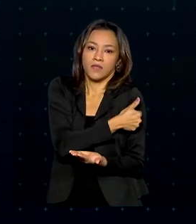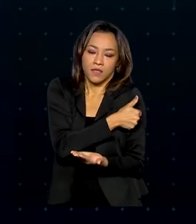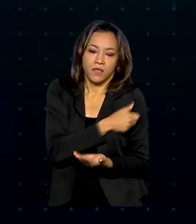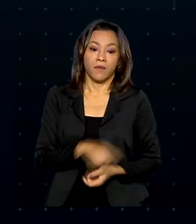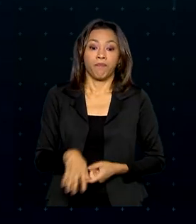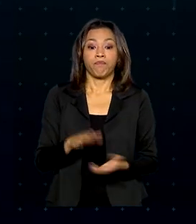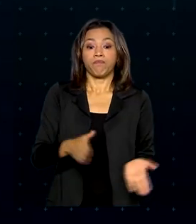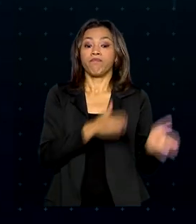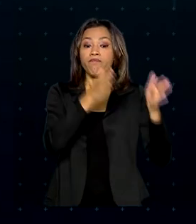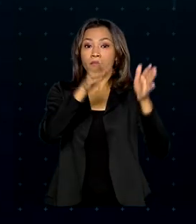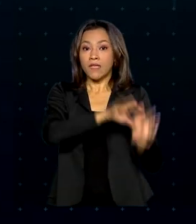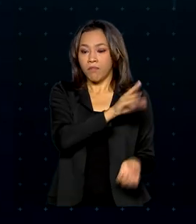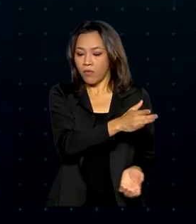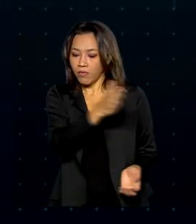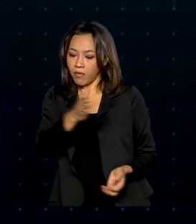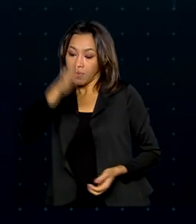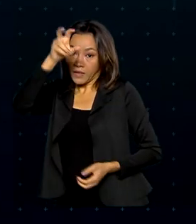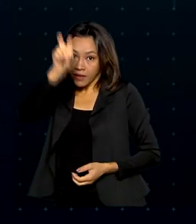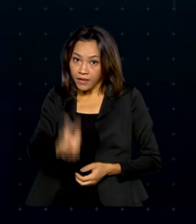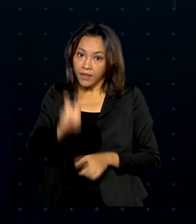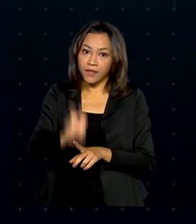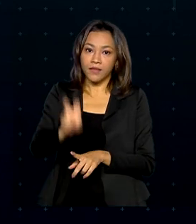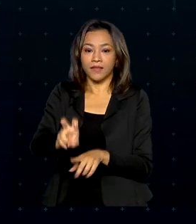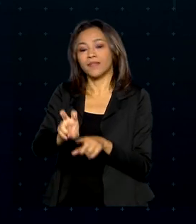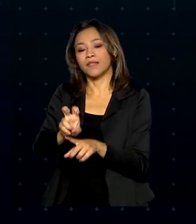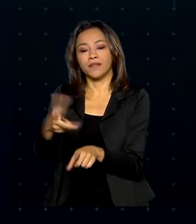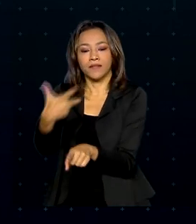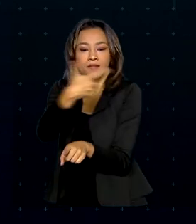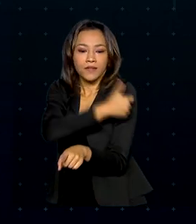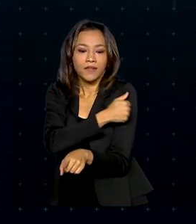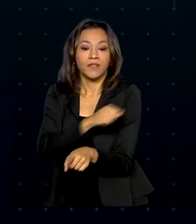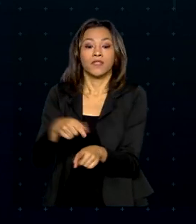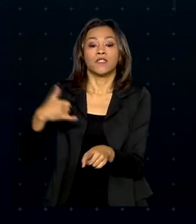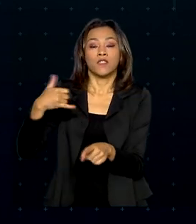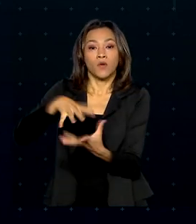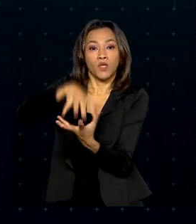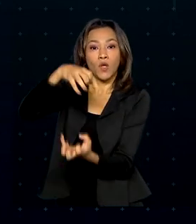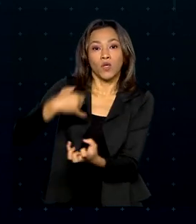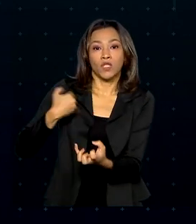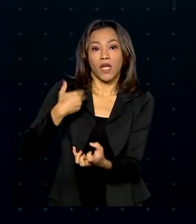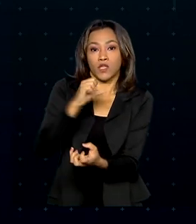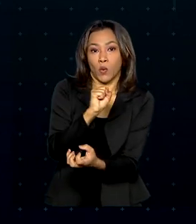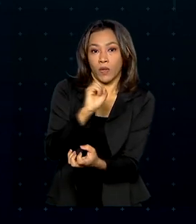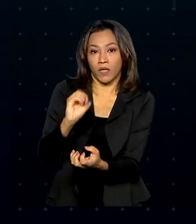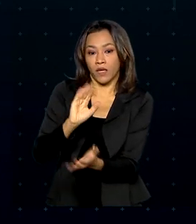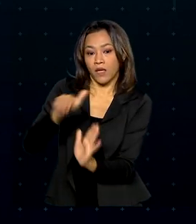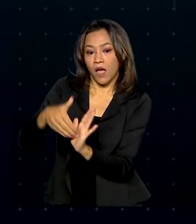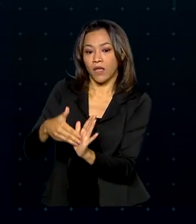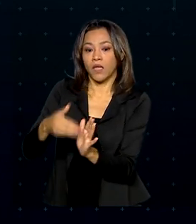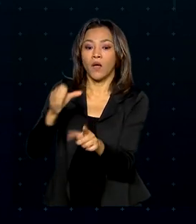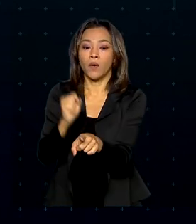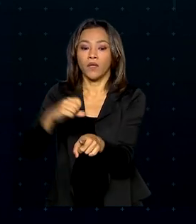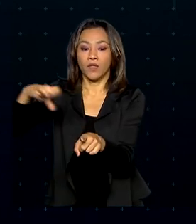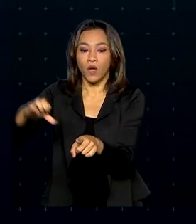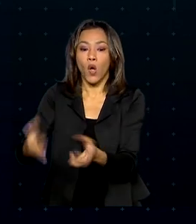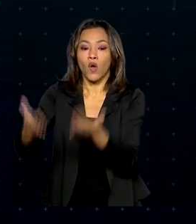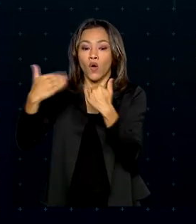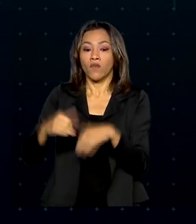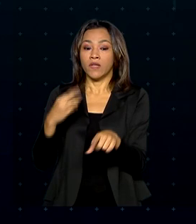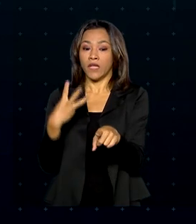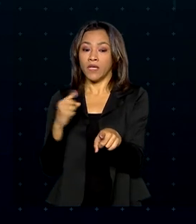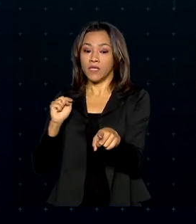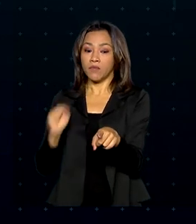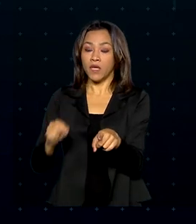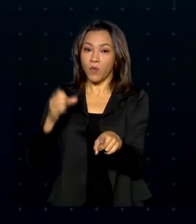desta quinta etapa foi de idosos de 80 a 89 anos, além de 3.837 indígenas